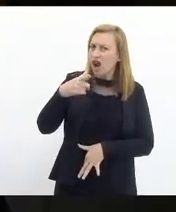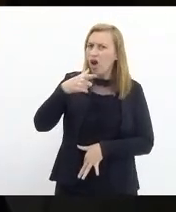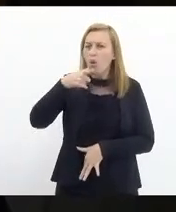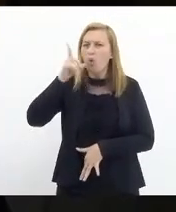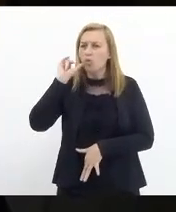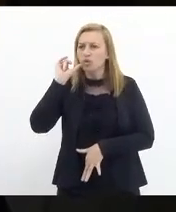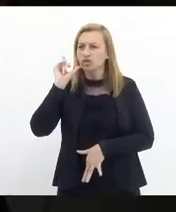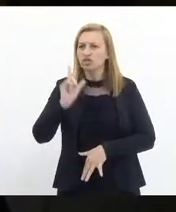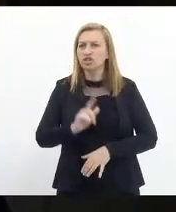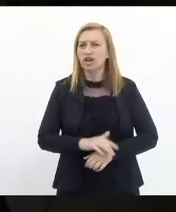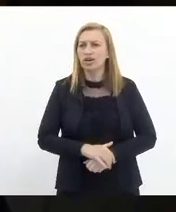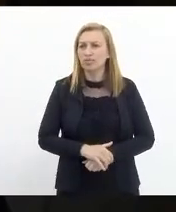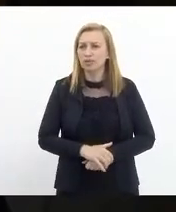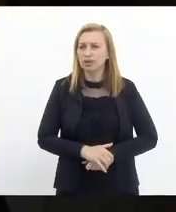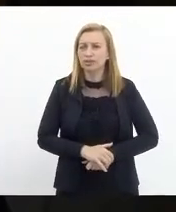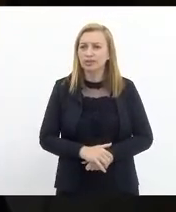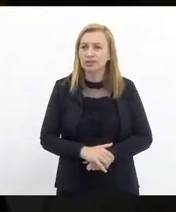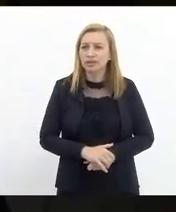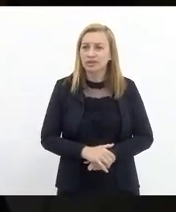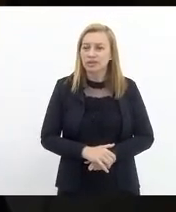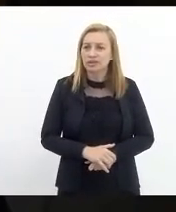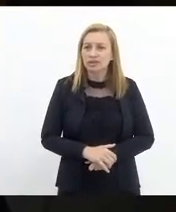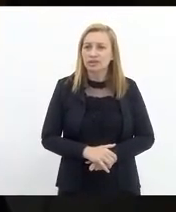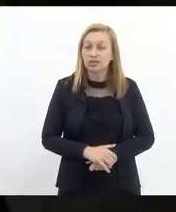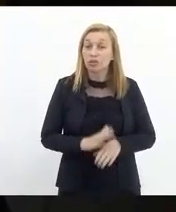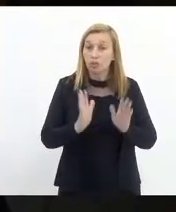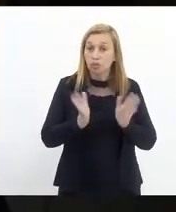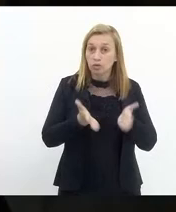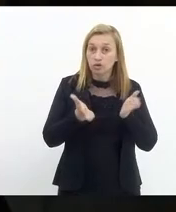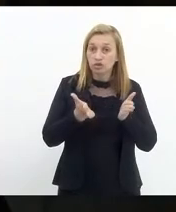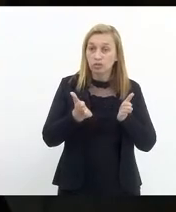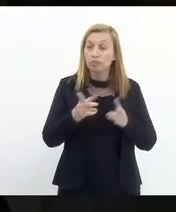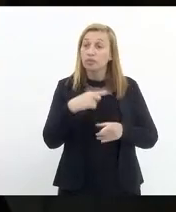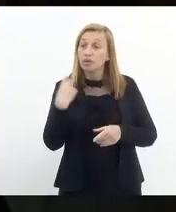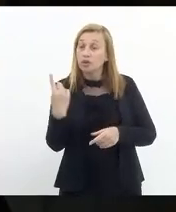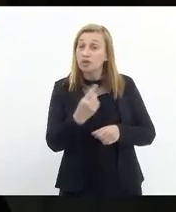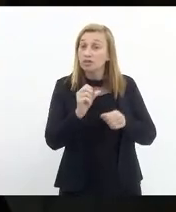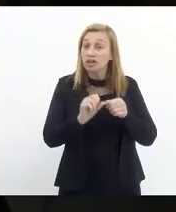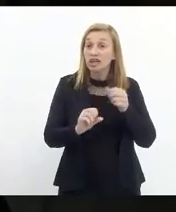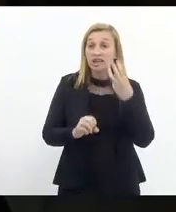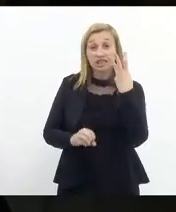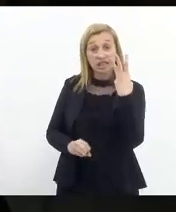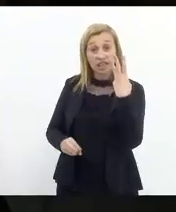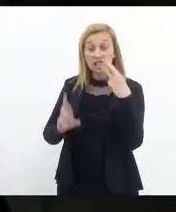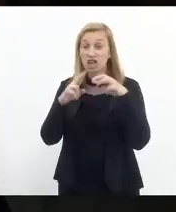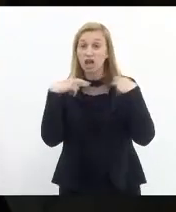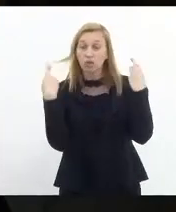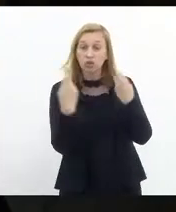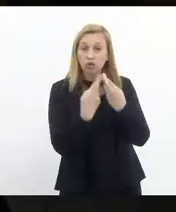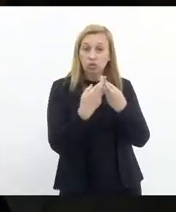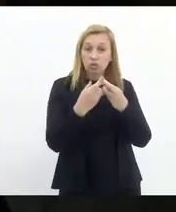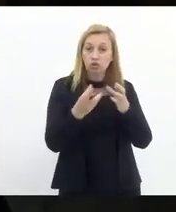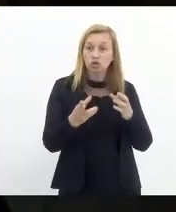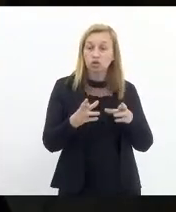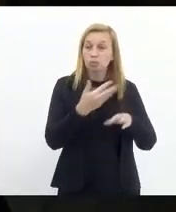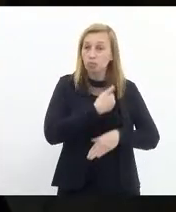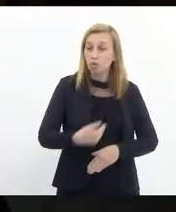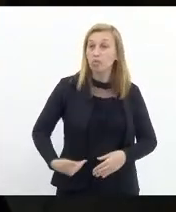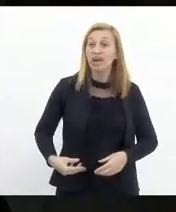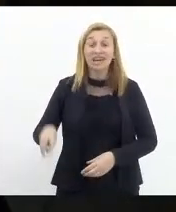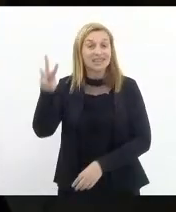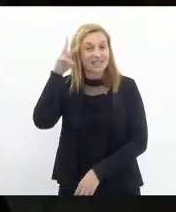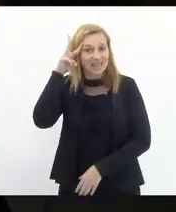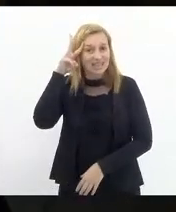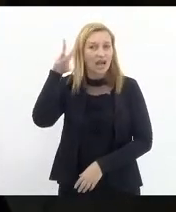e da sua fala hoje, nós faríamos três audiências públicas, terça,